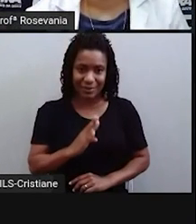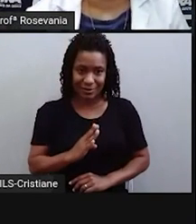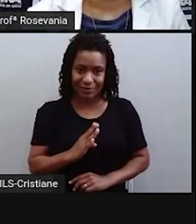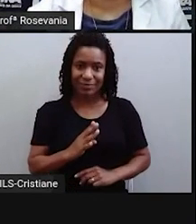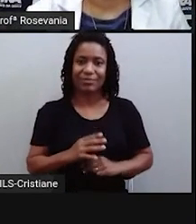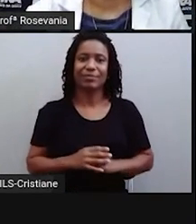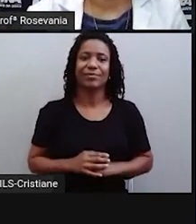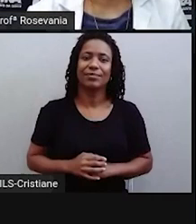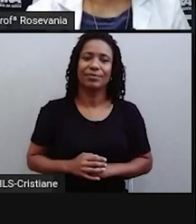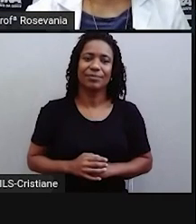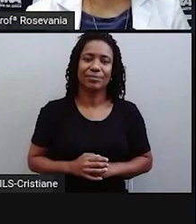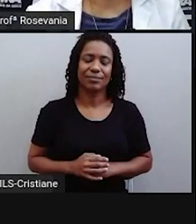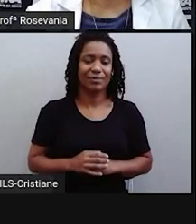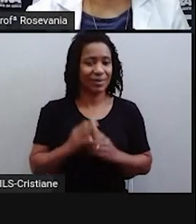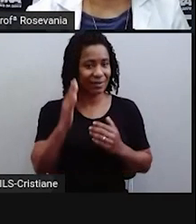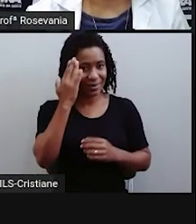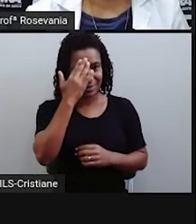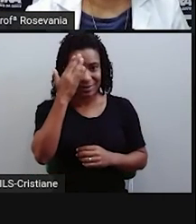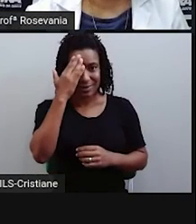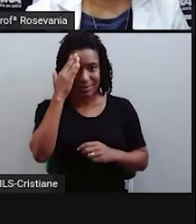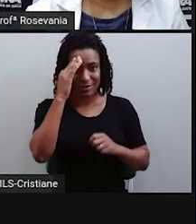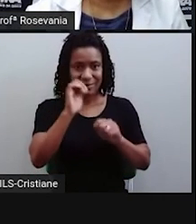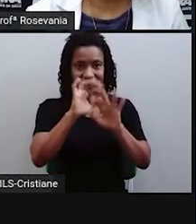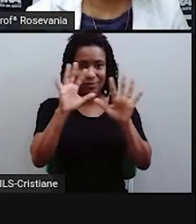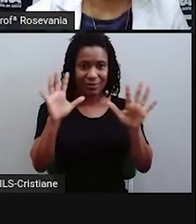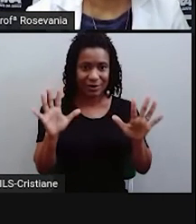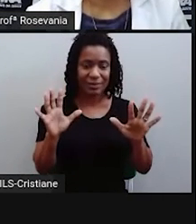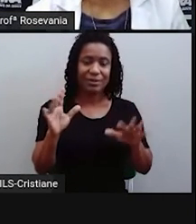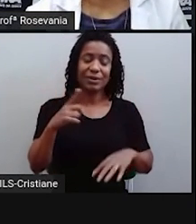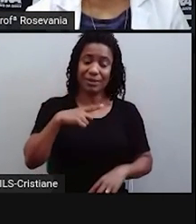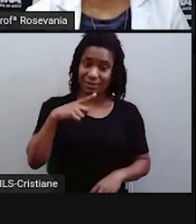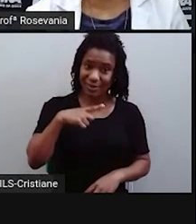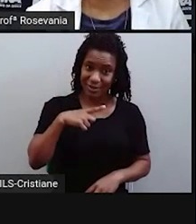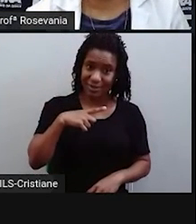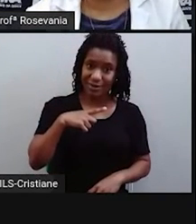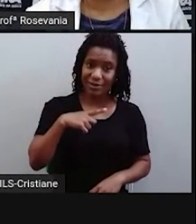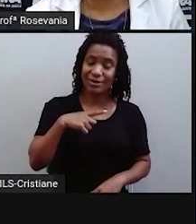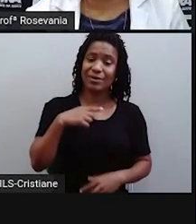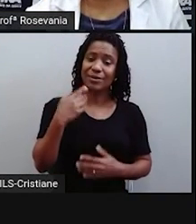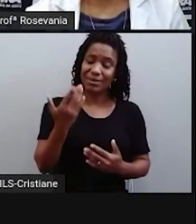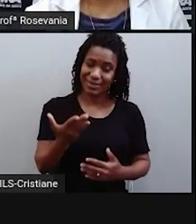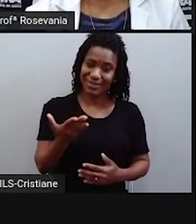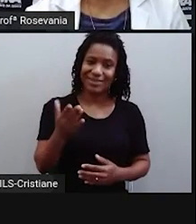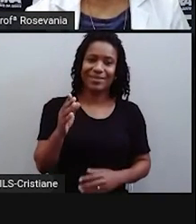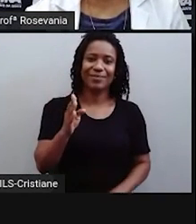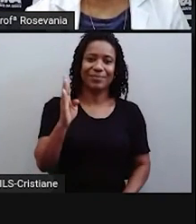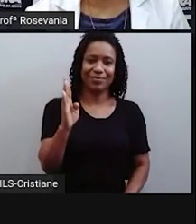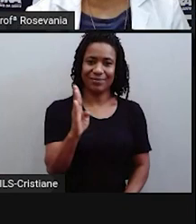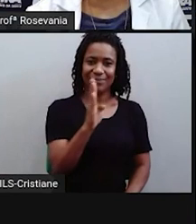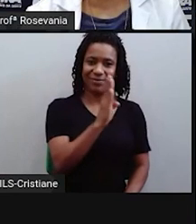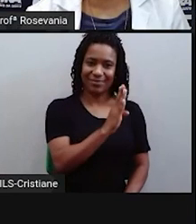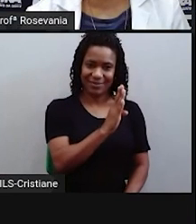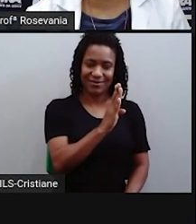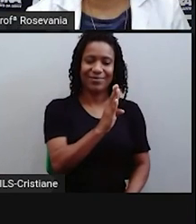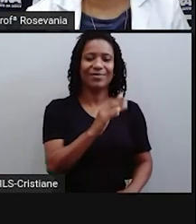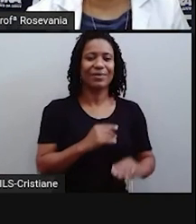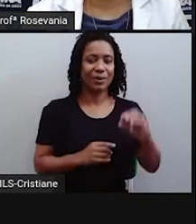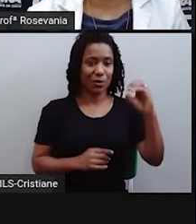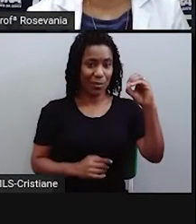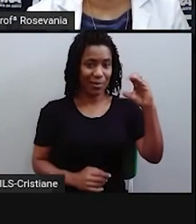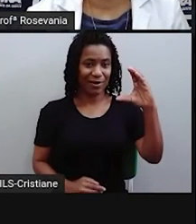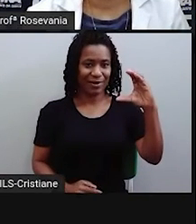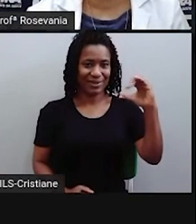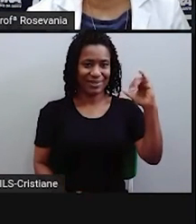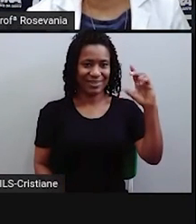deu para você entender, né? Que a gente está totalmente no oeste ou ocidental e uma grande porção